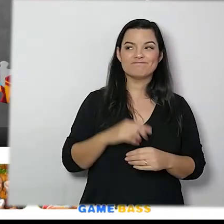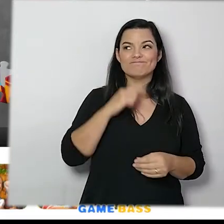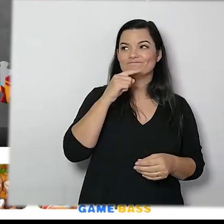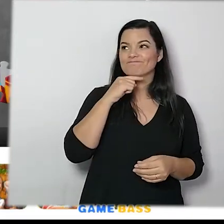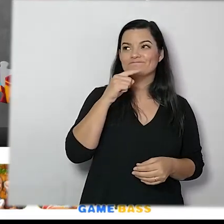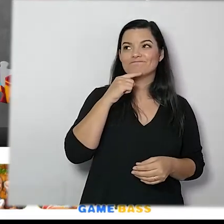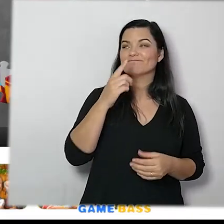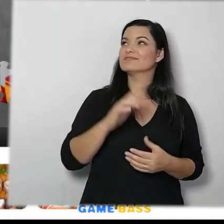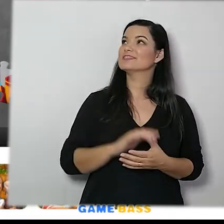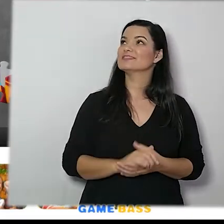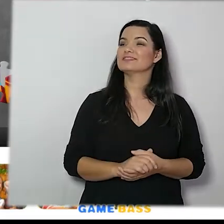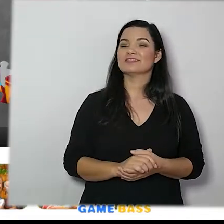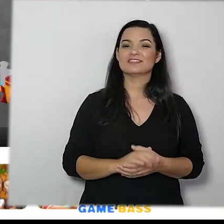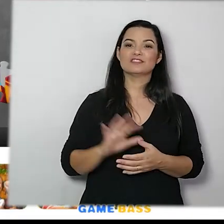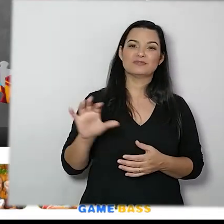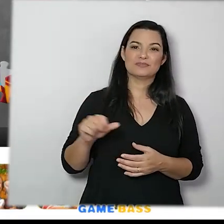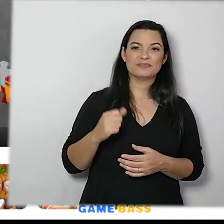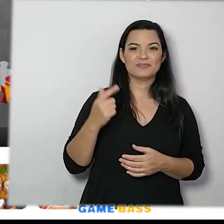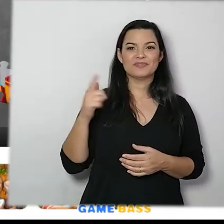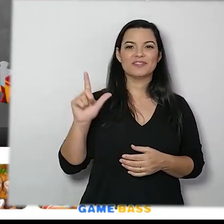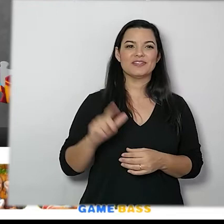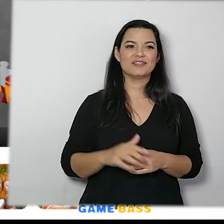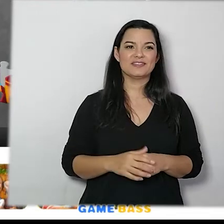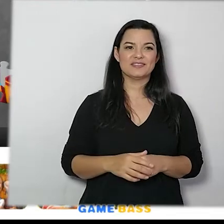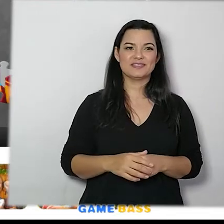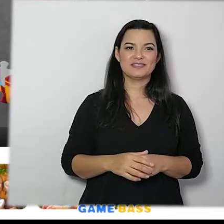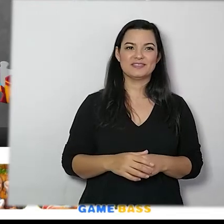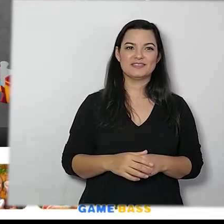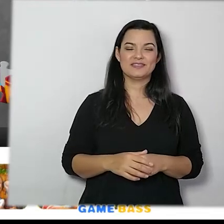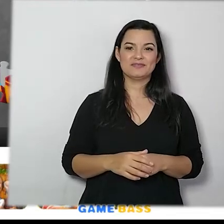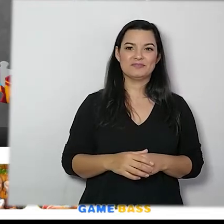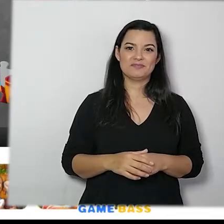deu certo. Aí eu pego a pecinha.